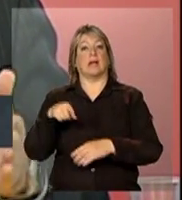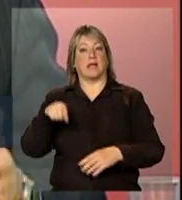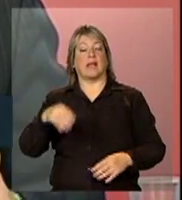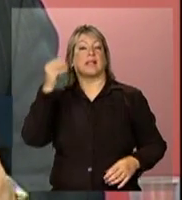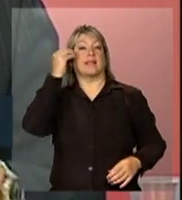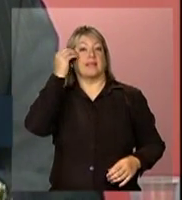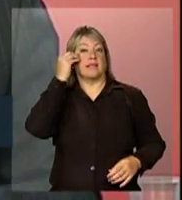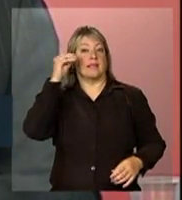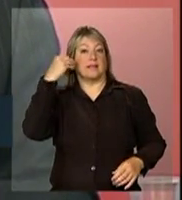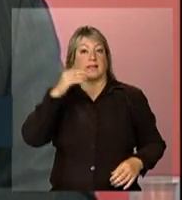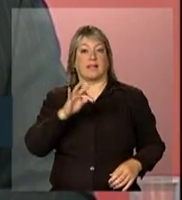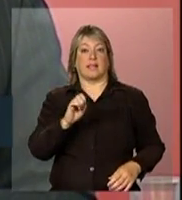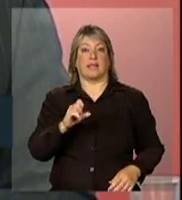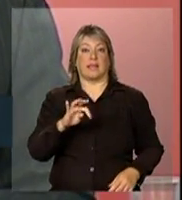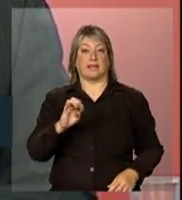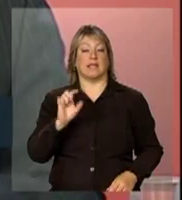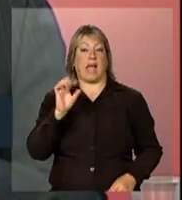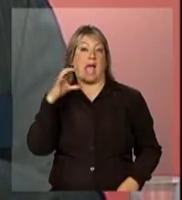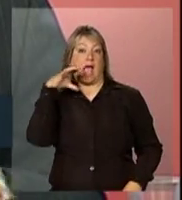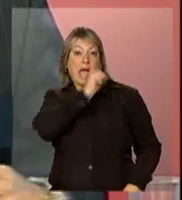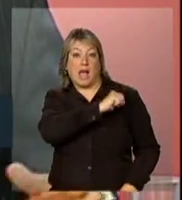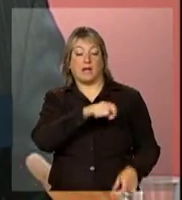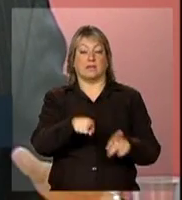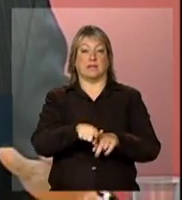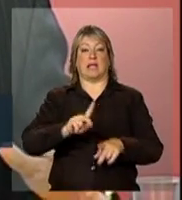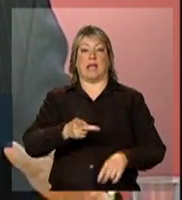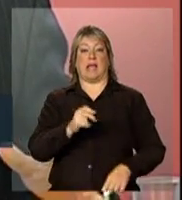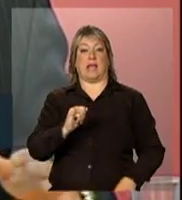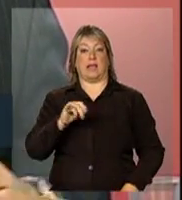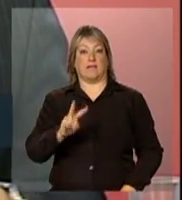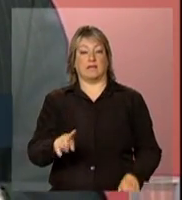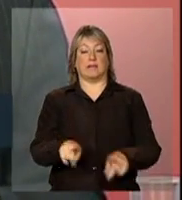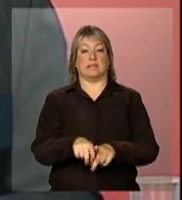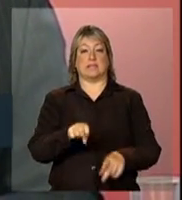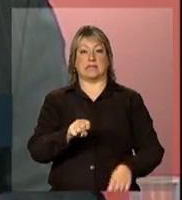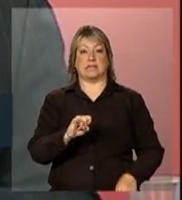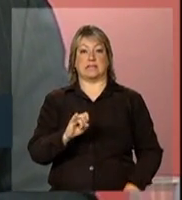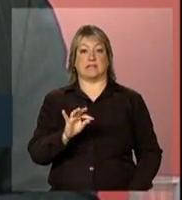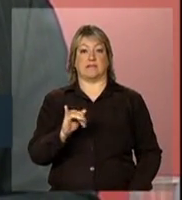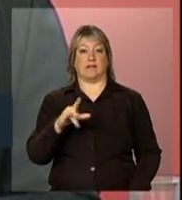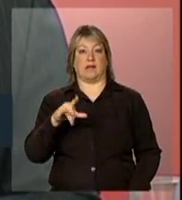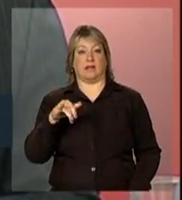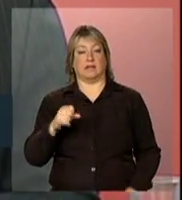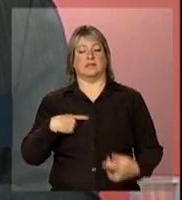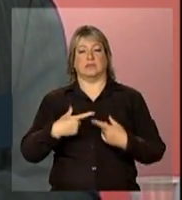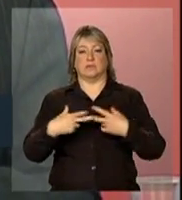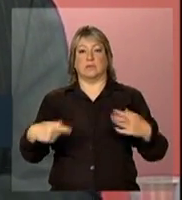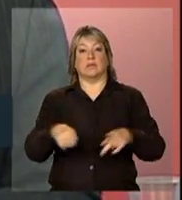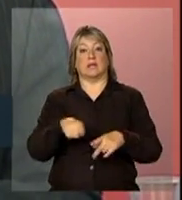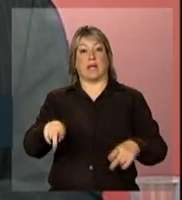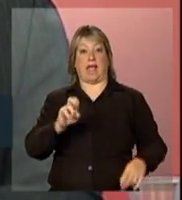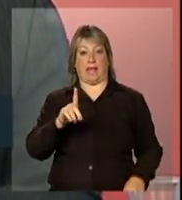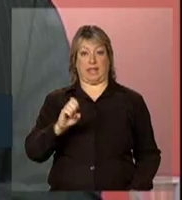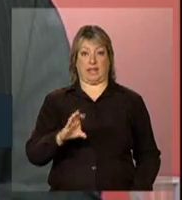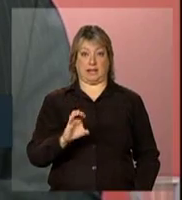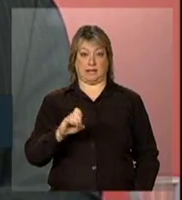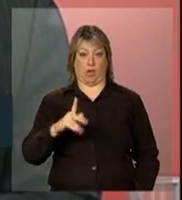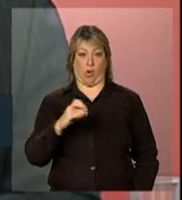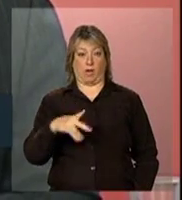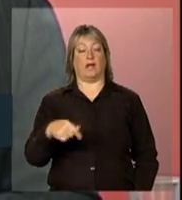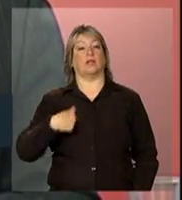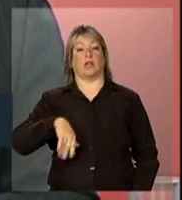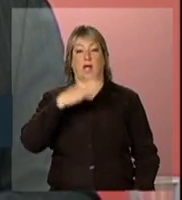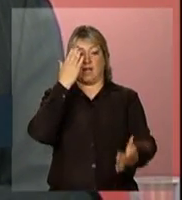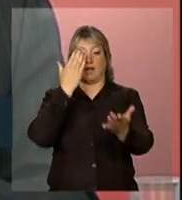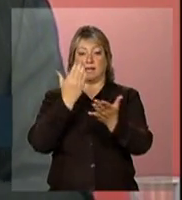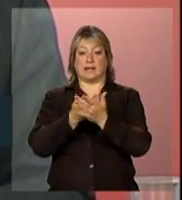para HIV, sífilis e hepatites na atenção básica de saúde, através da ação da Rede Segonha. Nós acreditamos que esse aumento